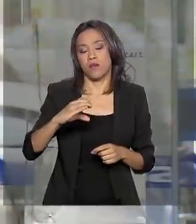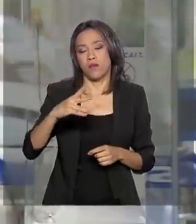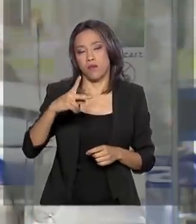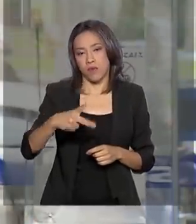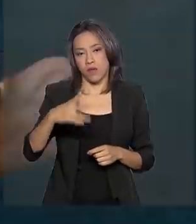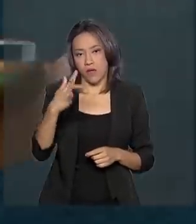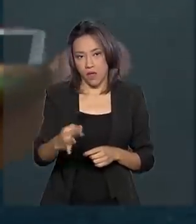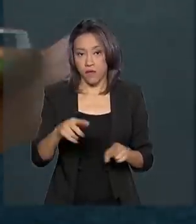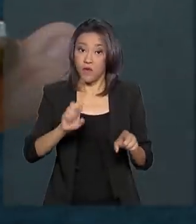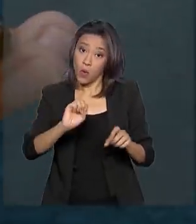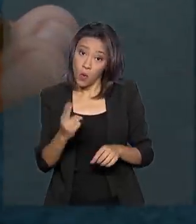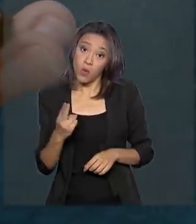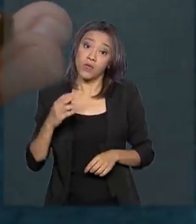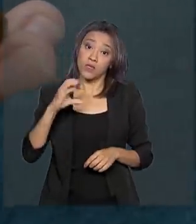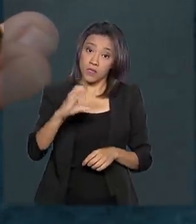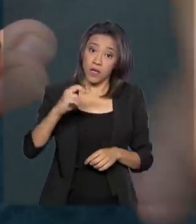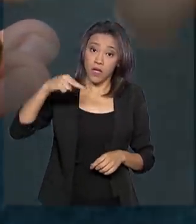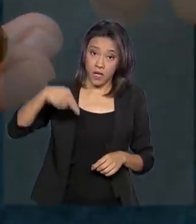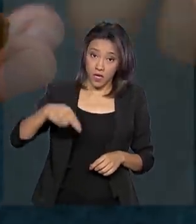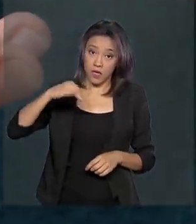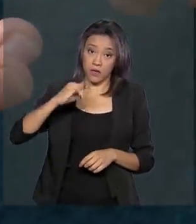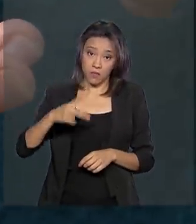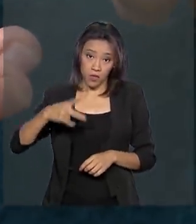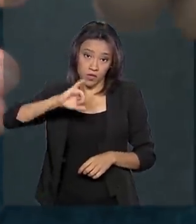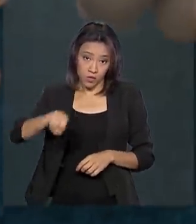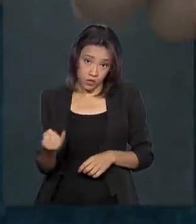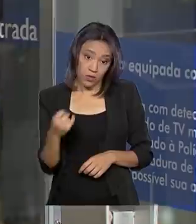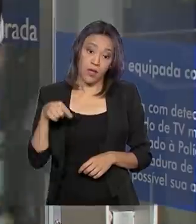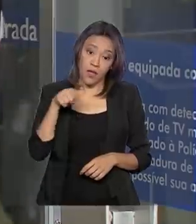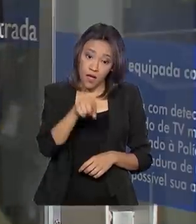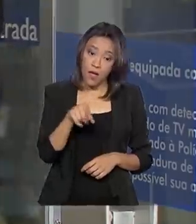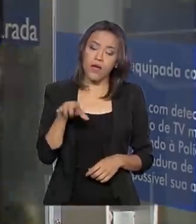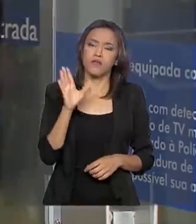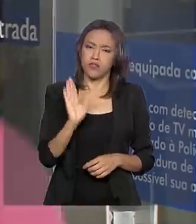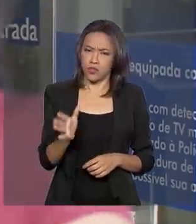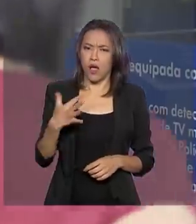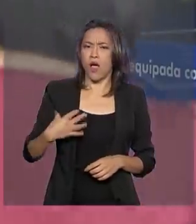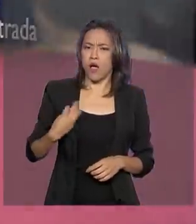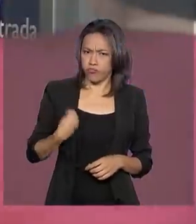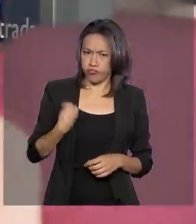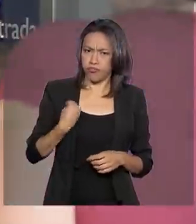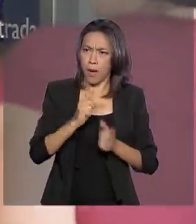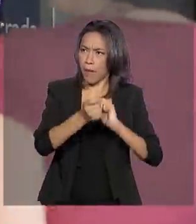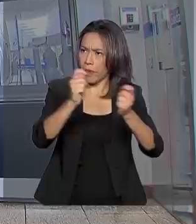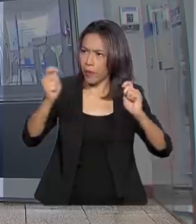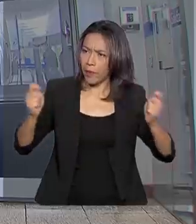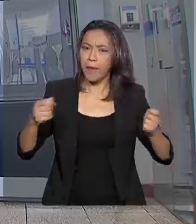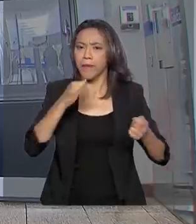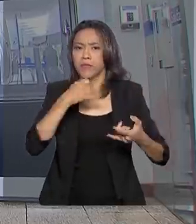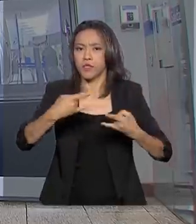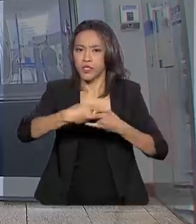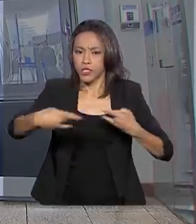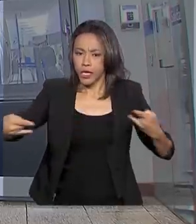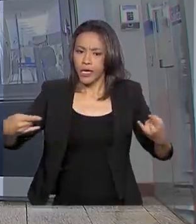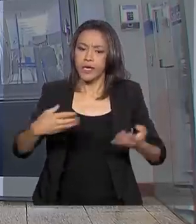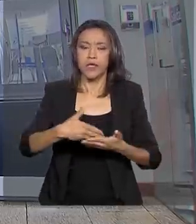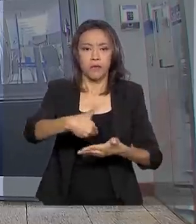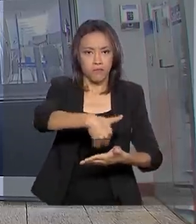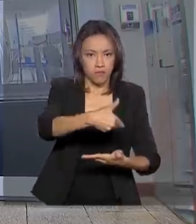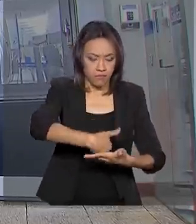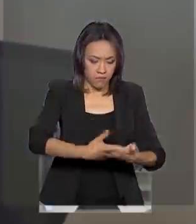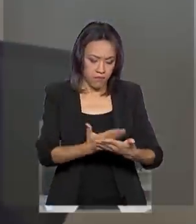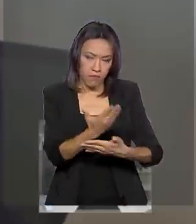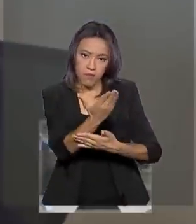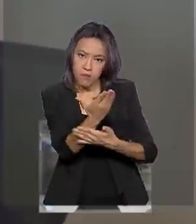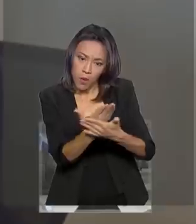beneficiário. O PIX será uma alternativa aos meios já existentes para pagamentos, como cheques, boletos, TEDs e